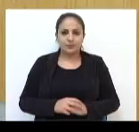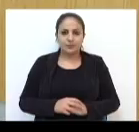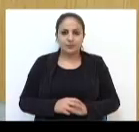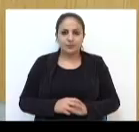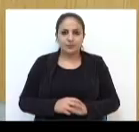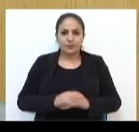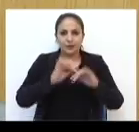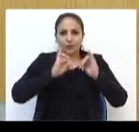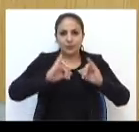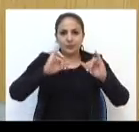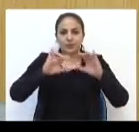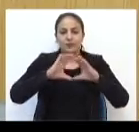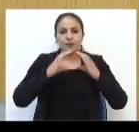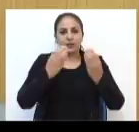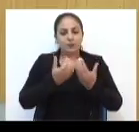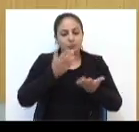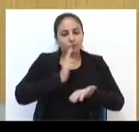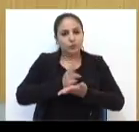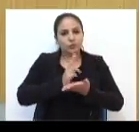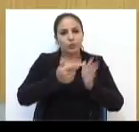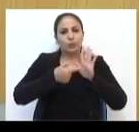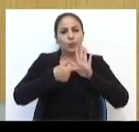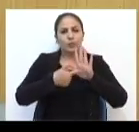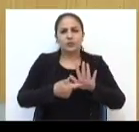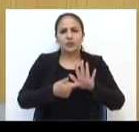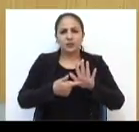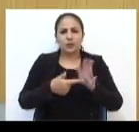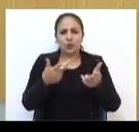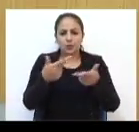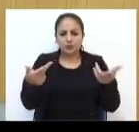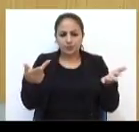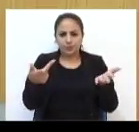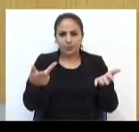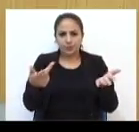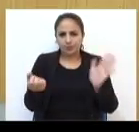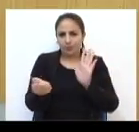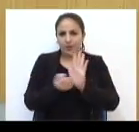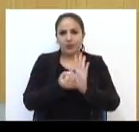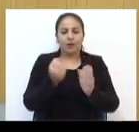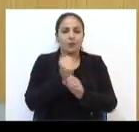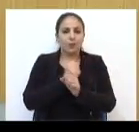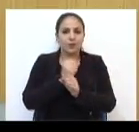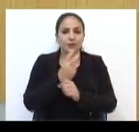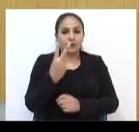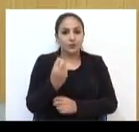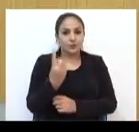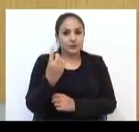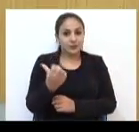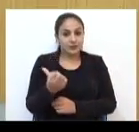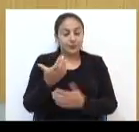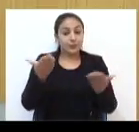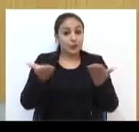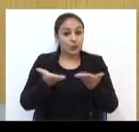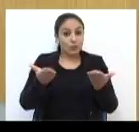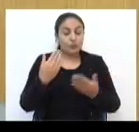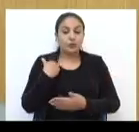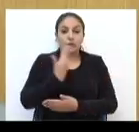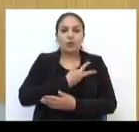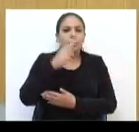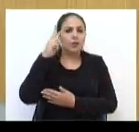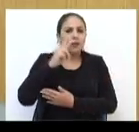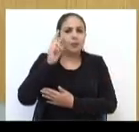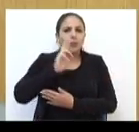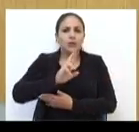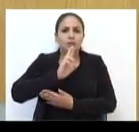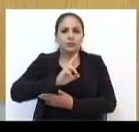O Jornal da Câmara continua exibindo fatos que marcaram o ano de 2016. Hoje a gente recorda o